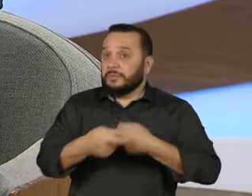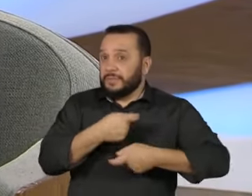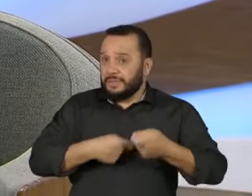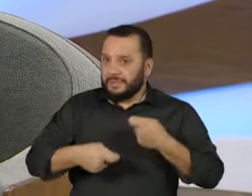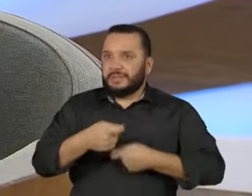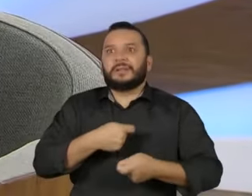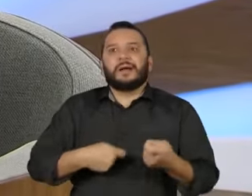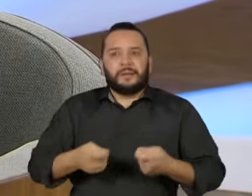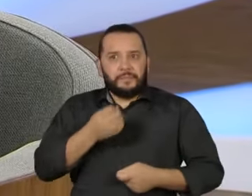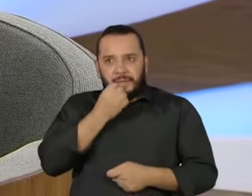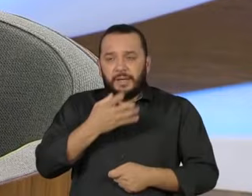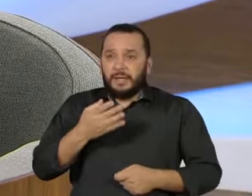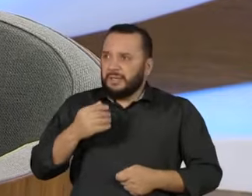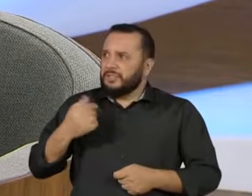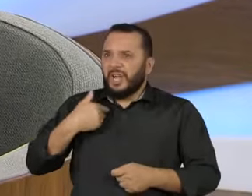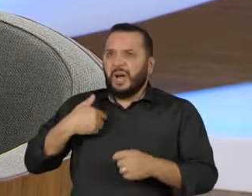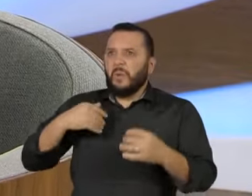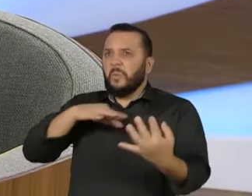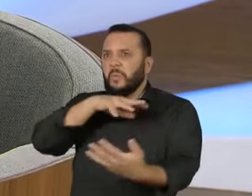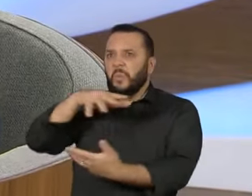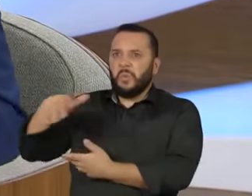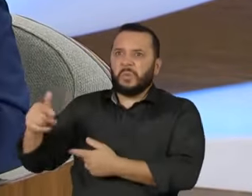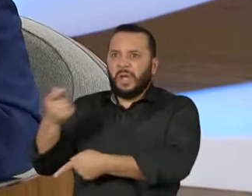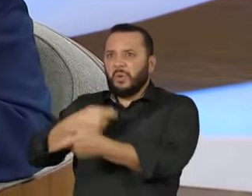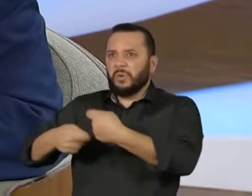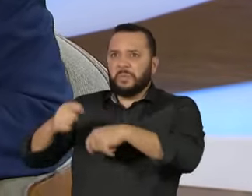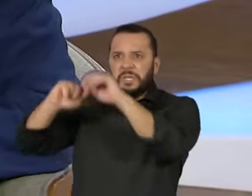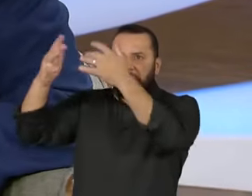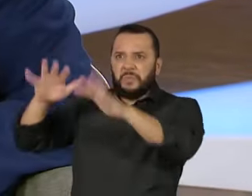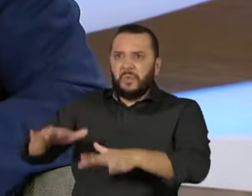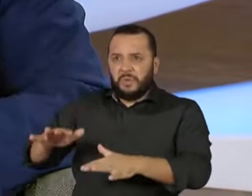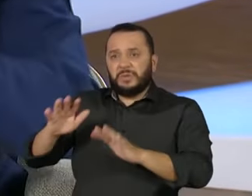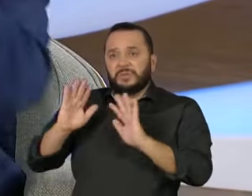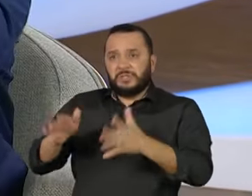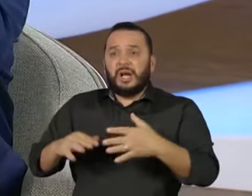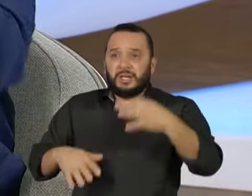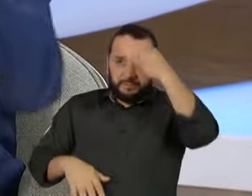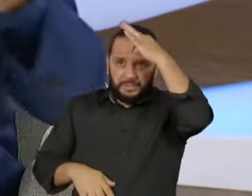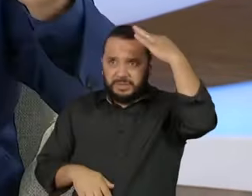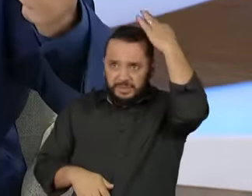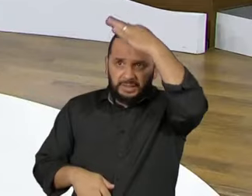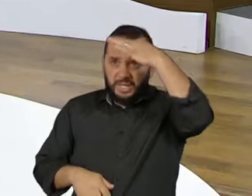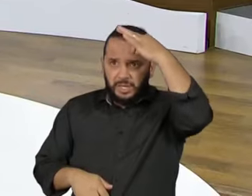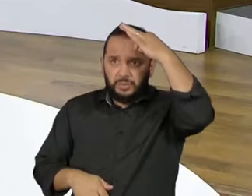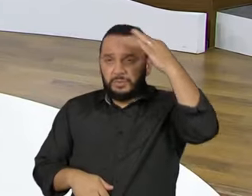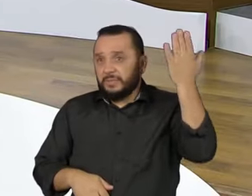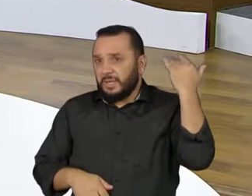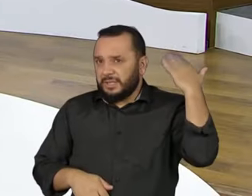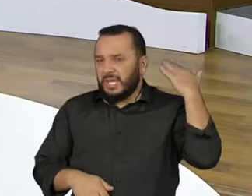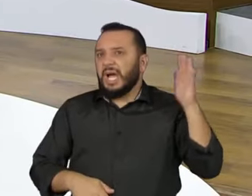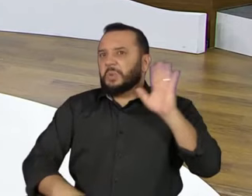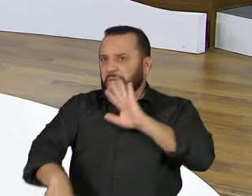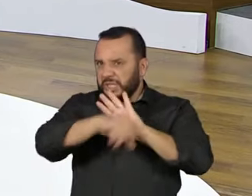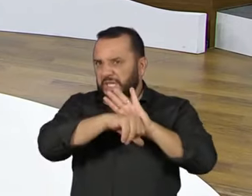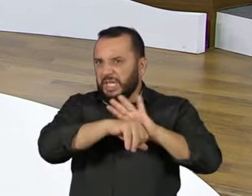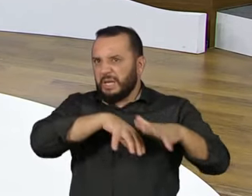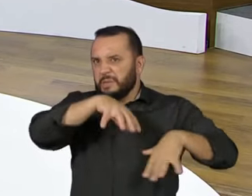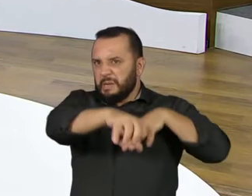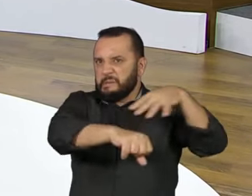recessão econômica, eu já tinha administrado, tirando o Espírito Santo das mãos do crime organizado, coisa que você conhece, porque estudou o tema.